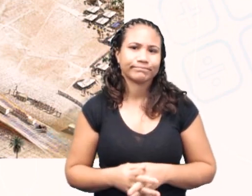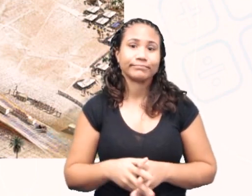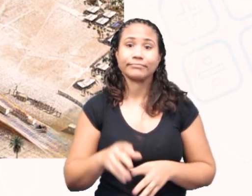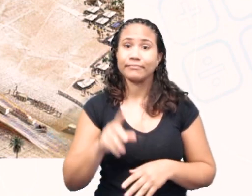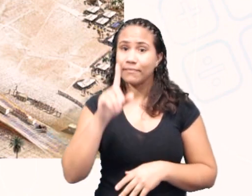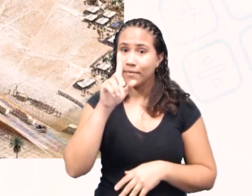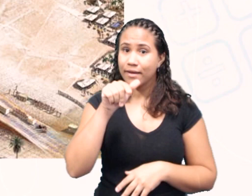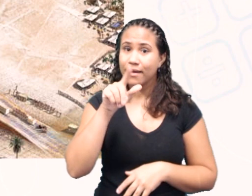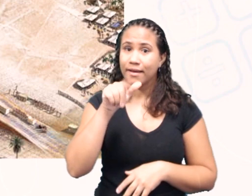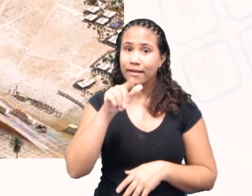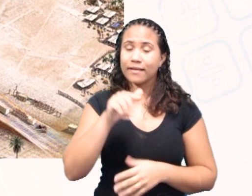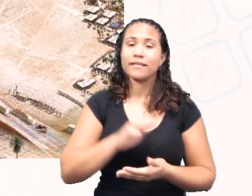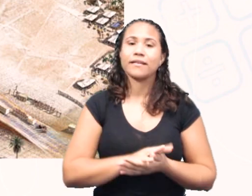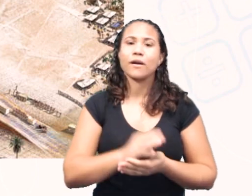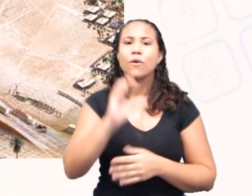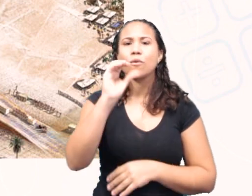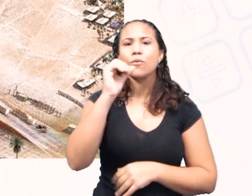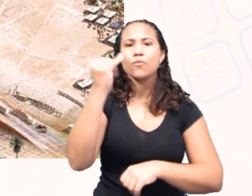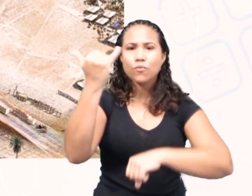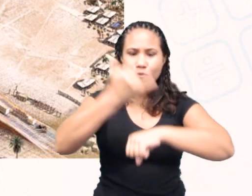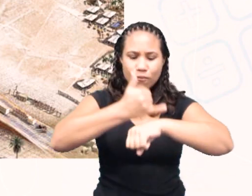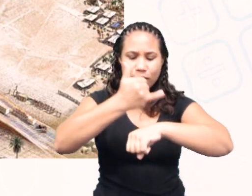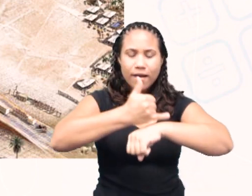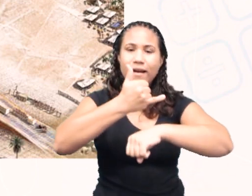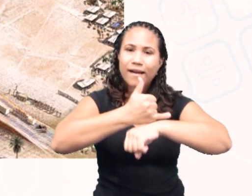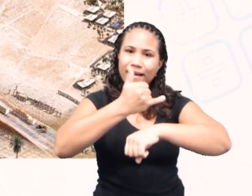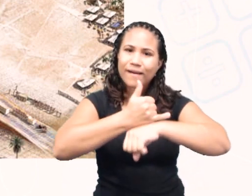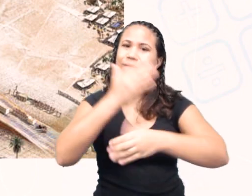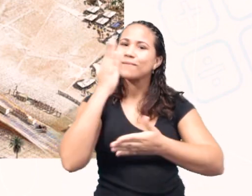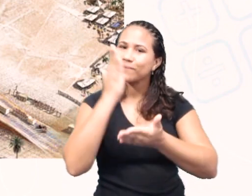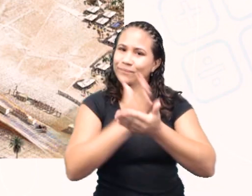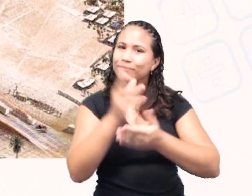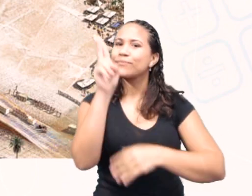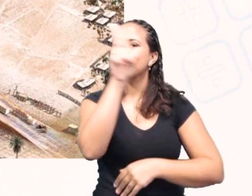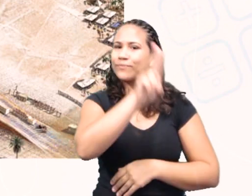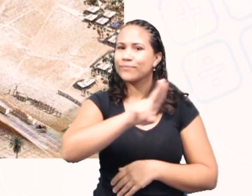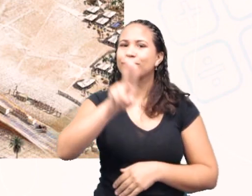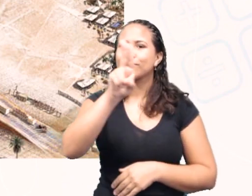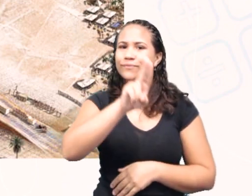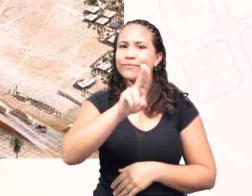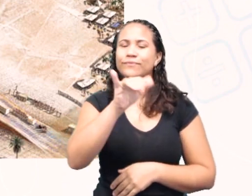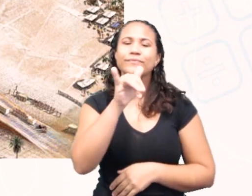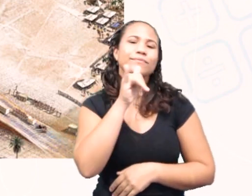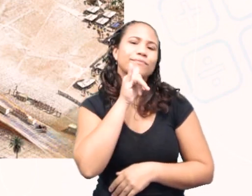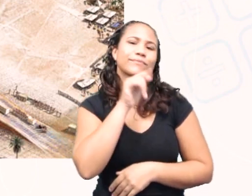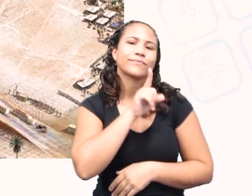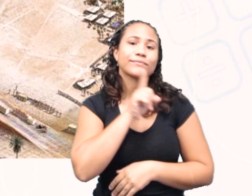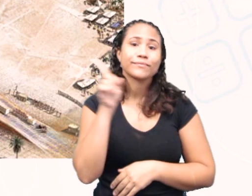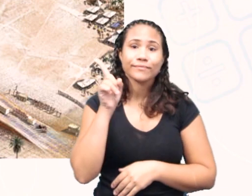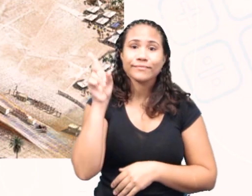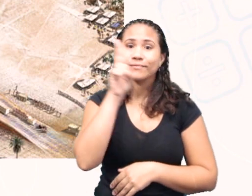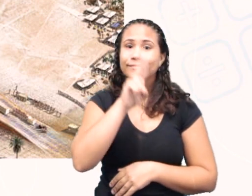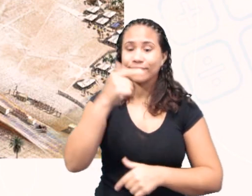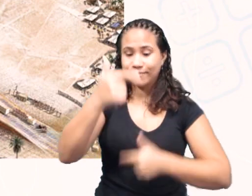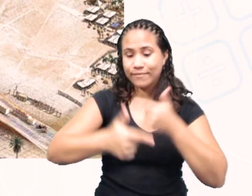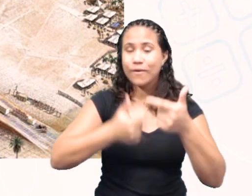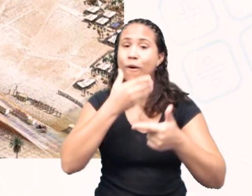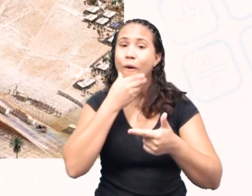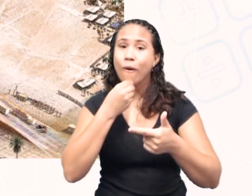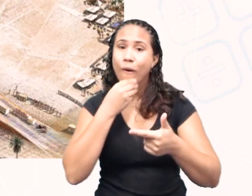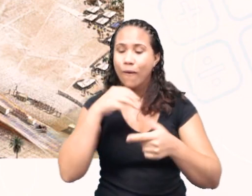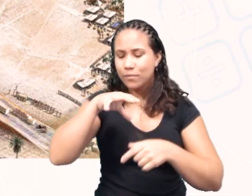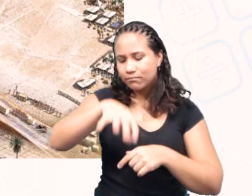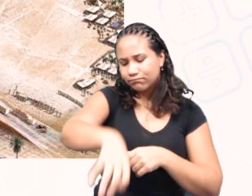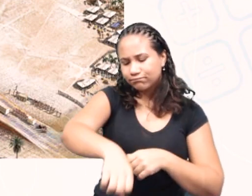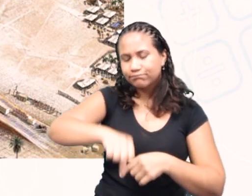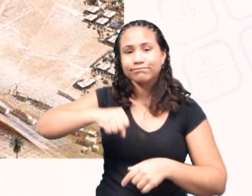Seria a cunha. Ela está sendo utilizada por aquele trabalhador ali